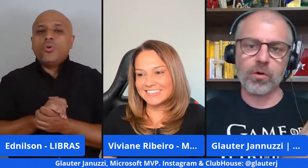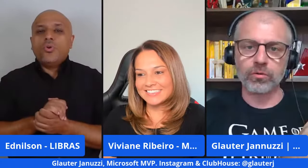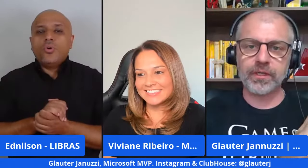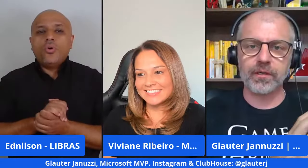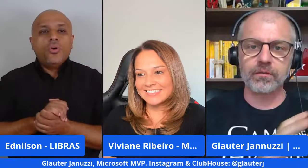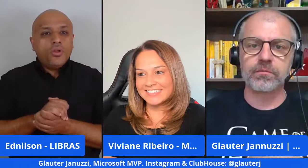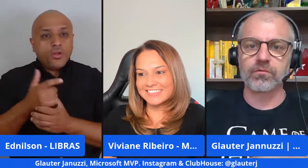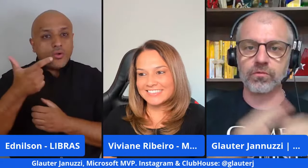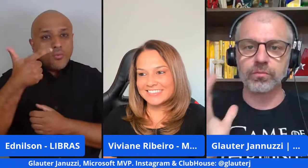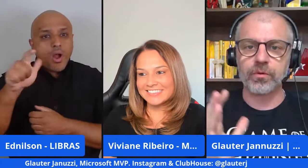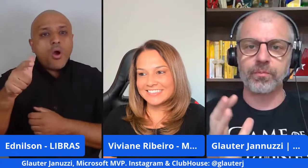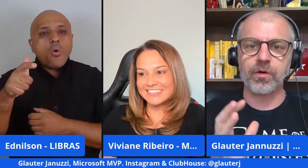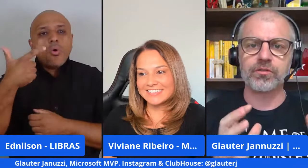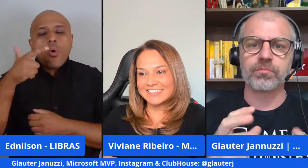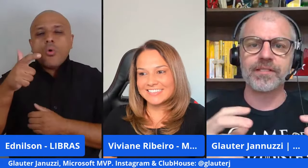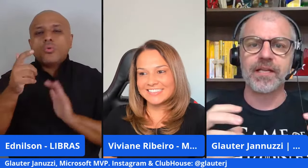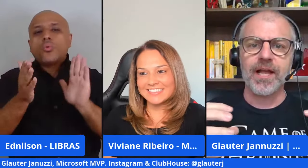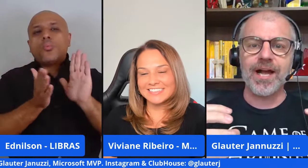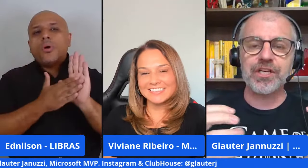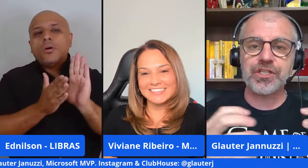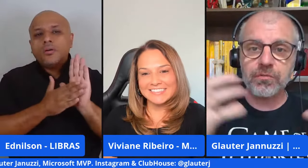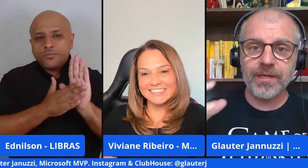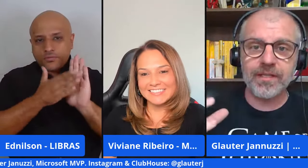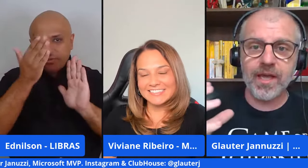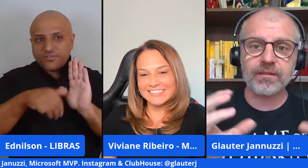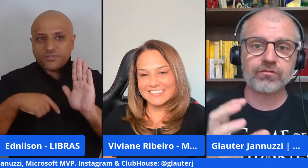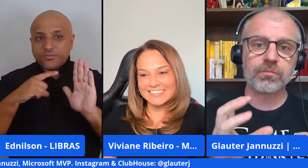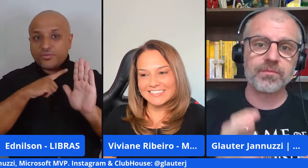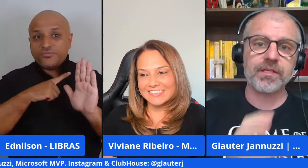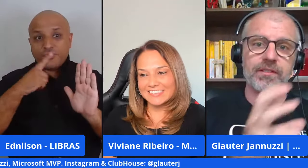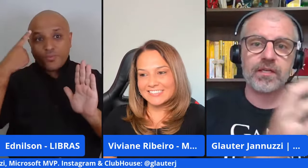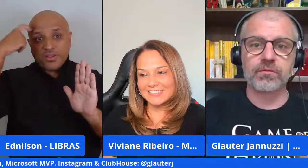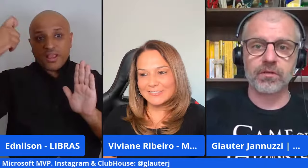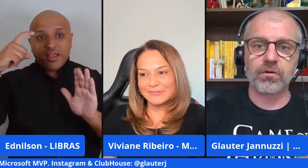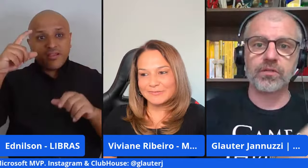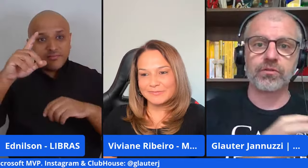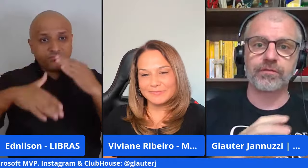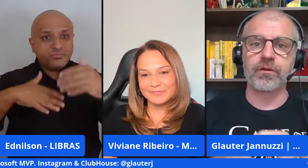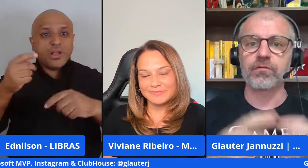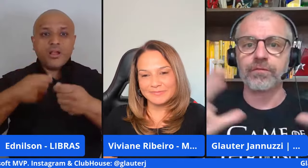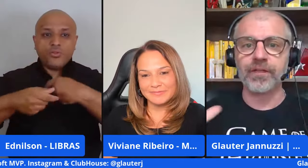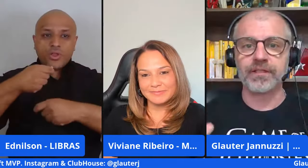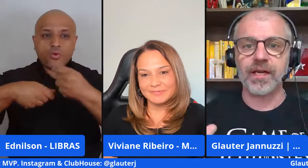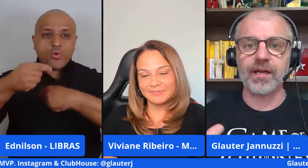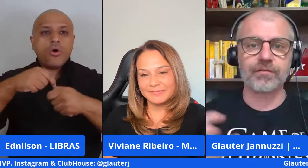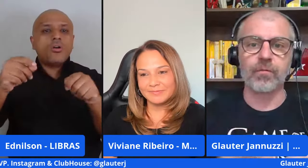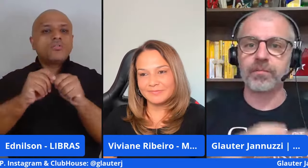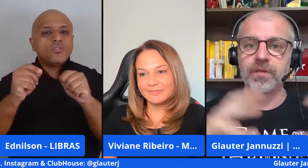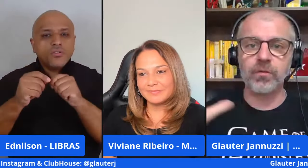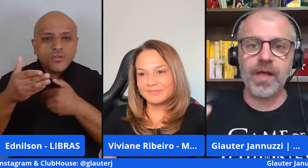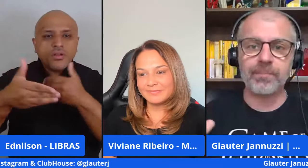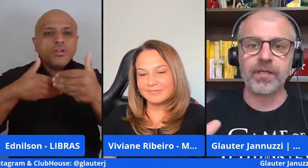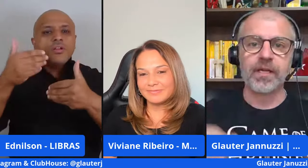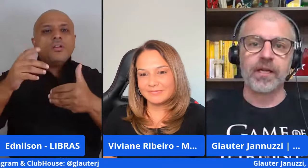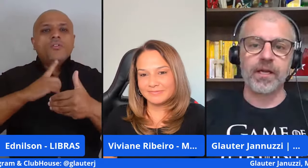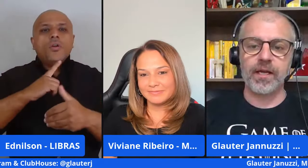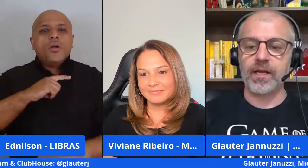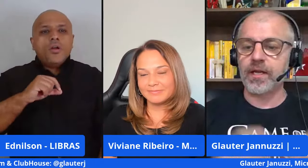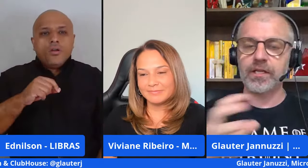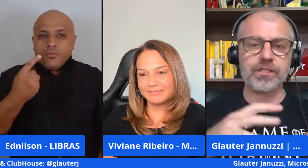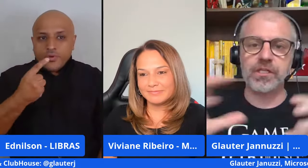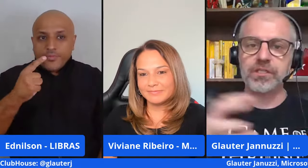com uma outra com outro propósito mas a gente tinha uma ideia transformamos a ideia num negócio que foi com o Flirtark que foi o primeiro app